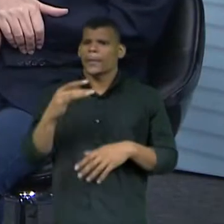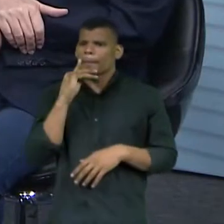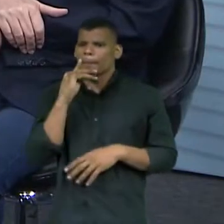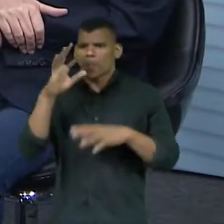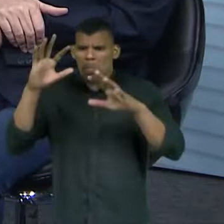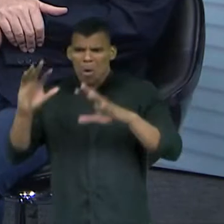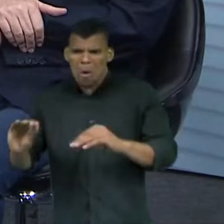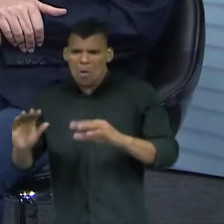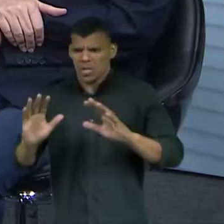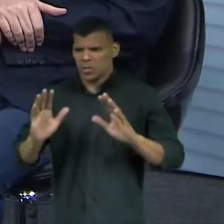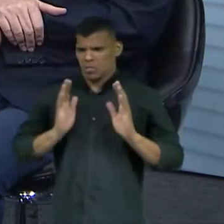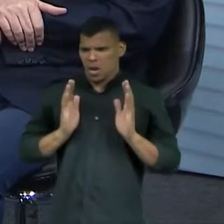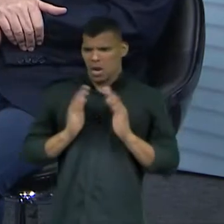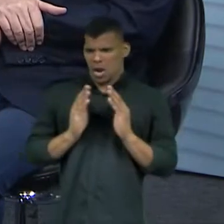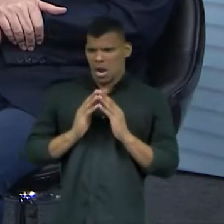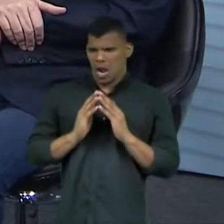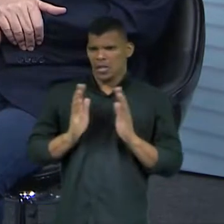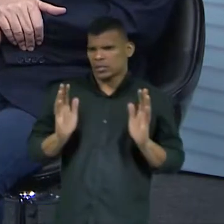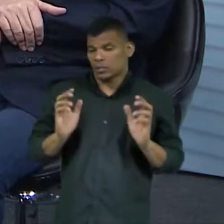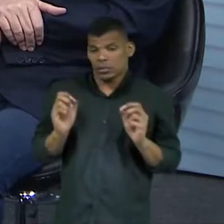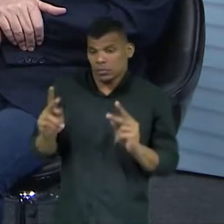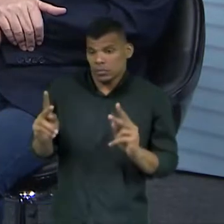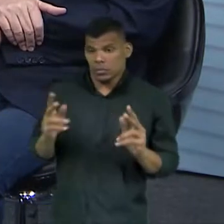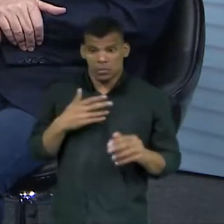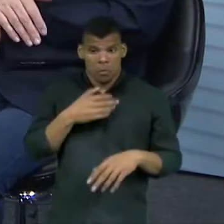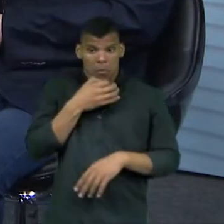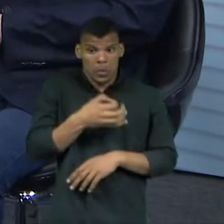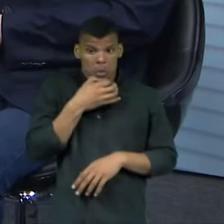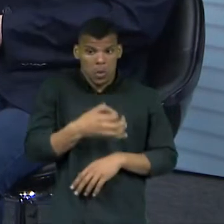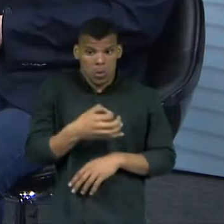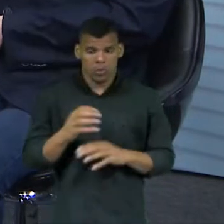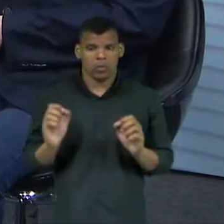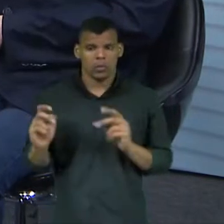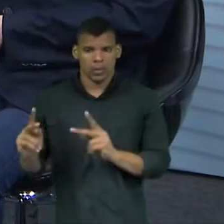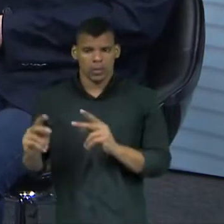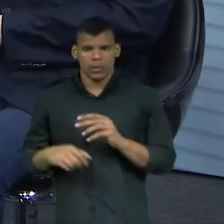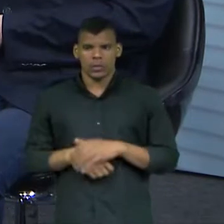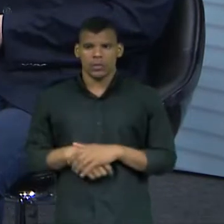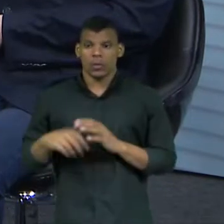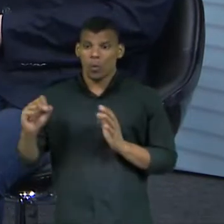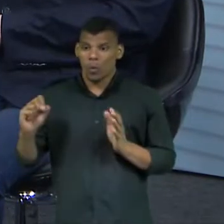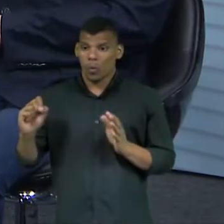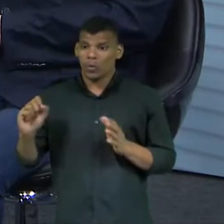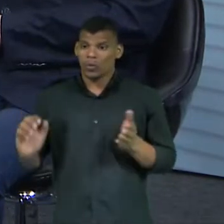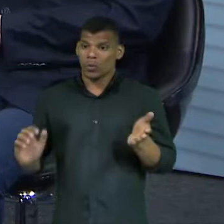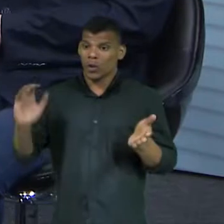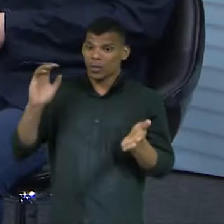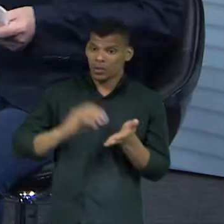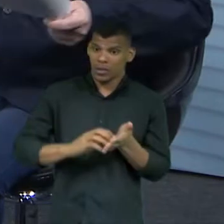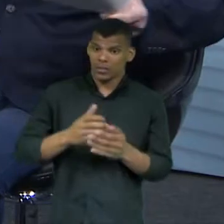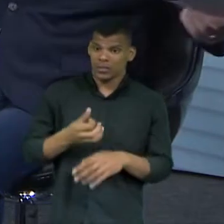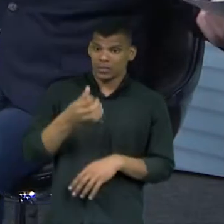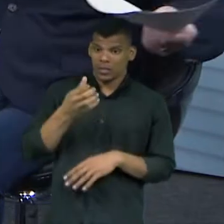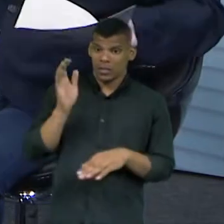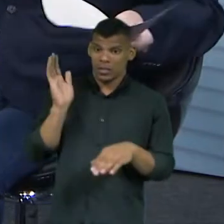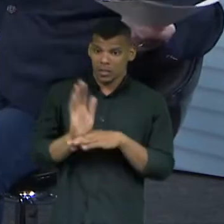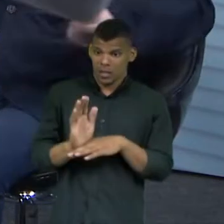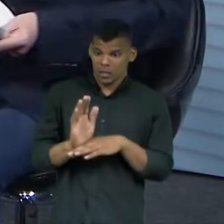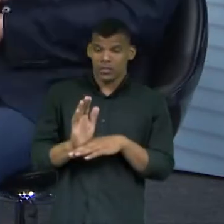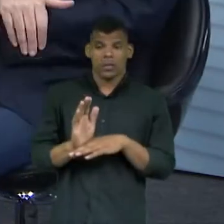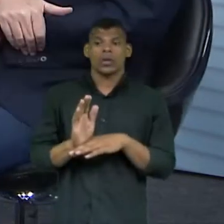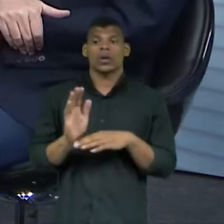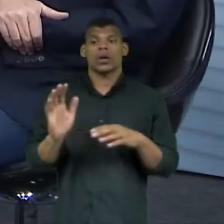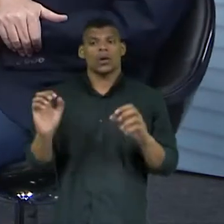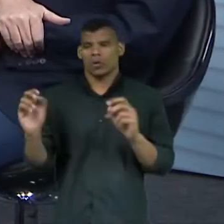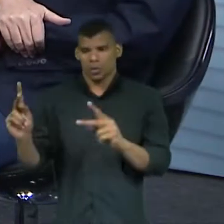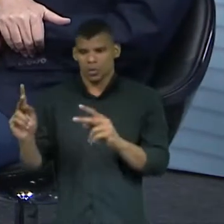eu posso manifestar meu pensamento da forma como eu quiser. Então, assim como eu não posso... O expediente começa às oito da manhã, vai até às seis da tarde. Fora desse horário